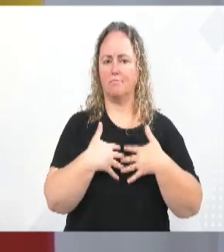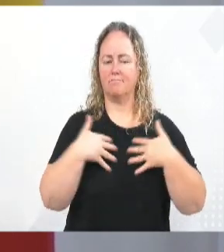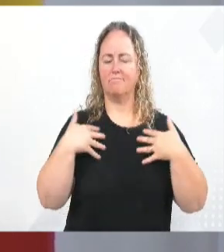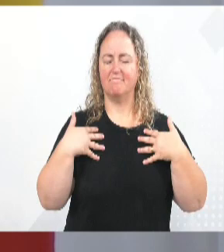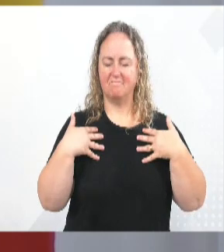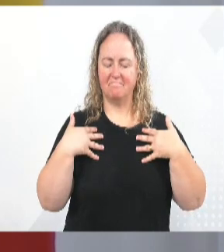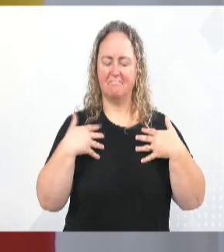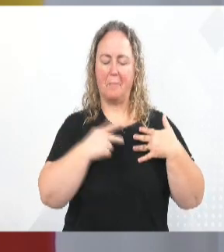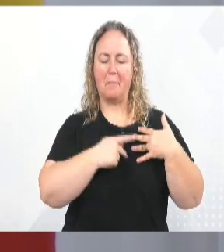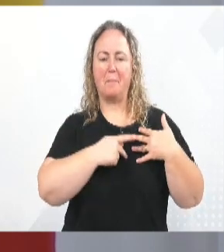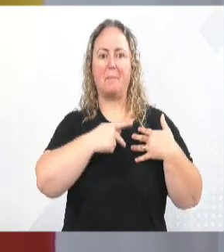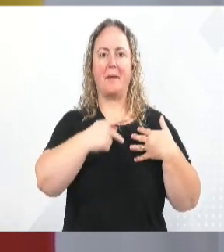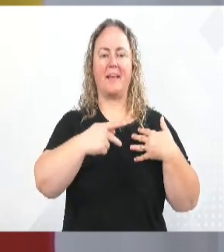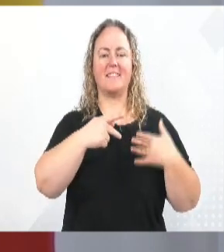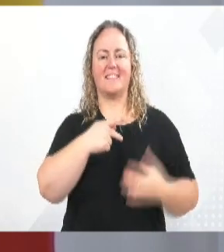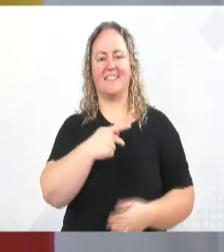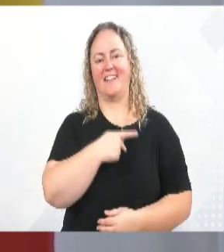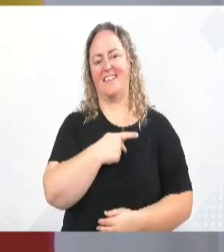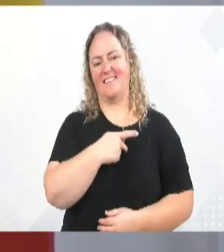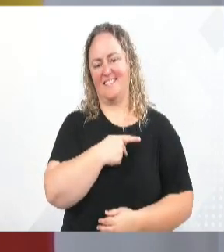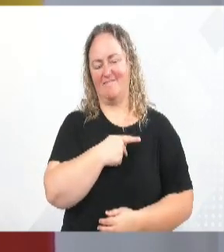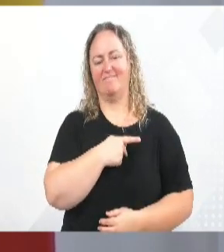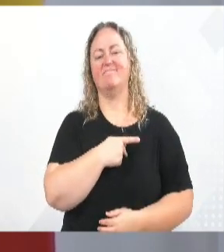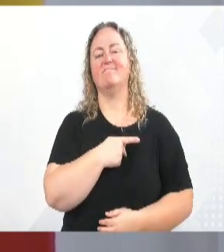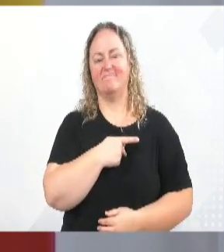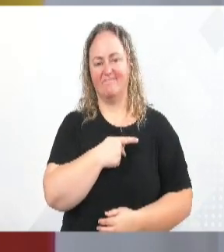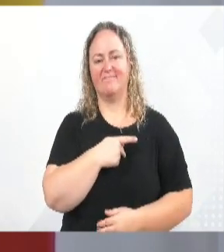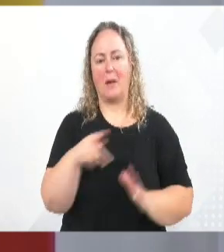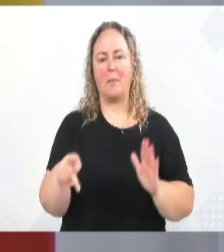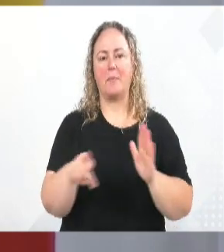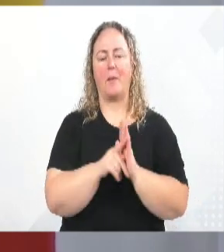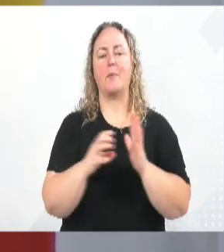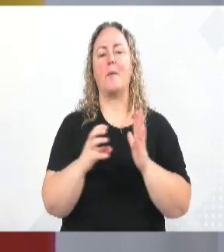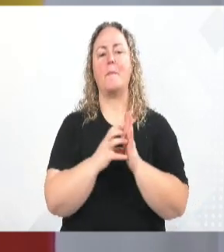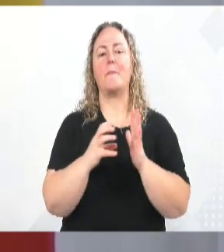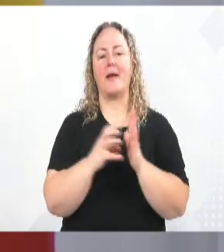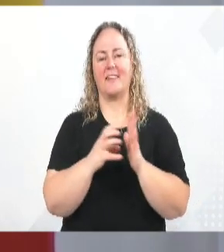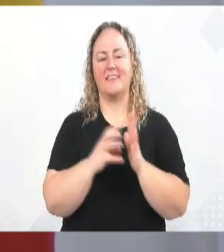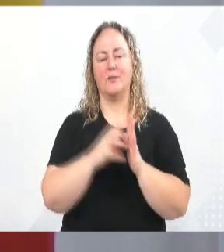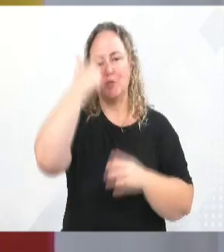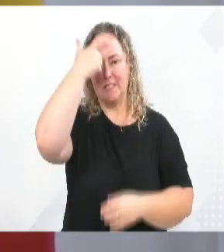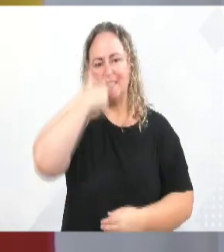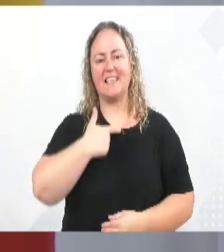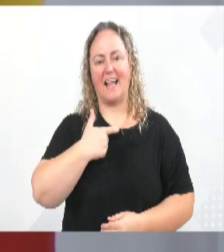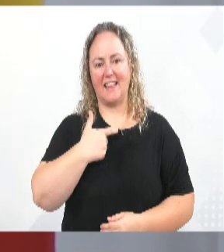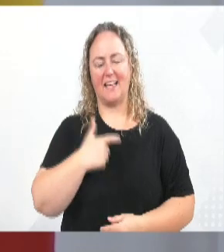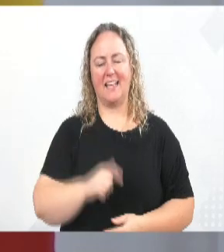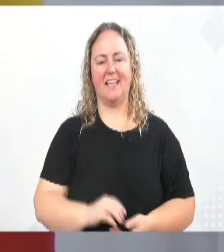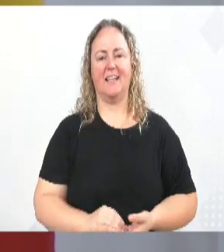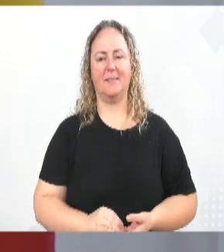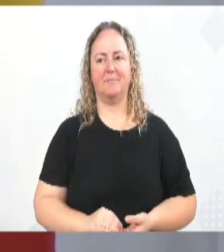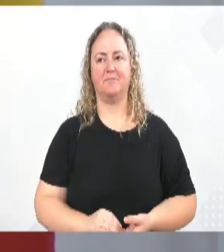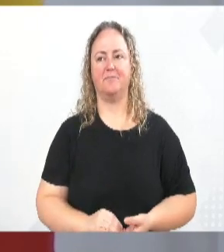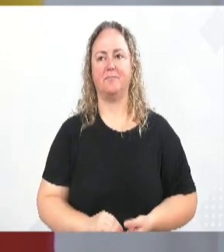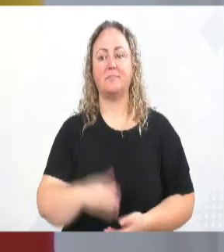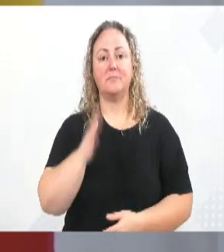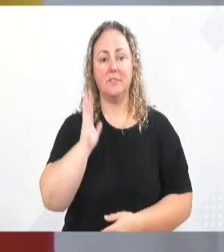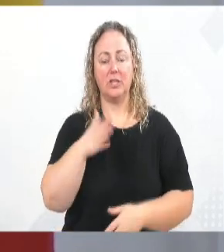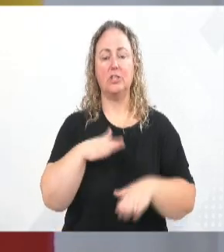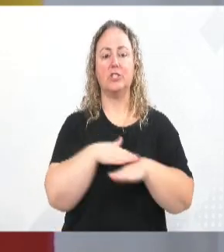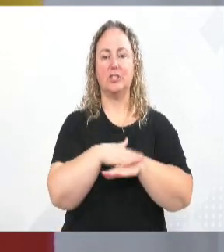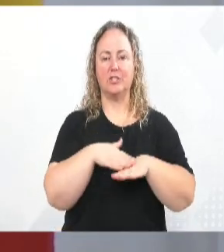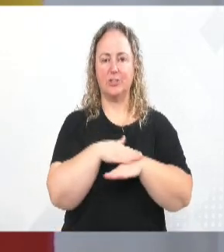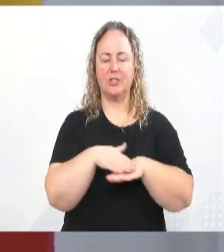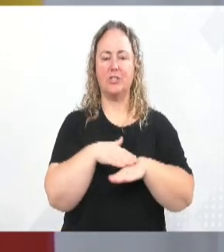de tê-la como presidente do nosso partido no Estado. Levando também para essa pauta da saúde, como já conversei há pouco na comissão com os colegas,